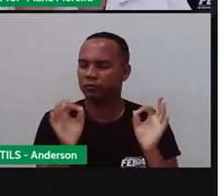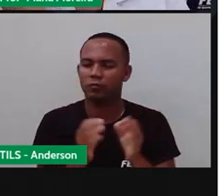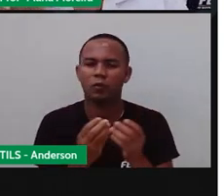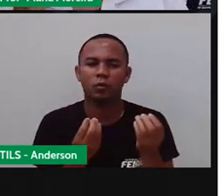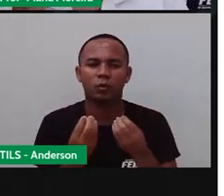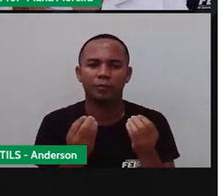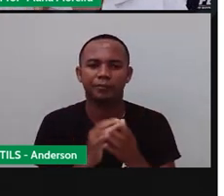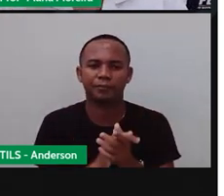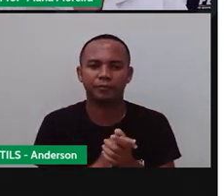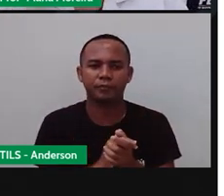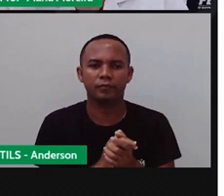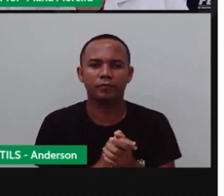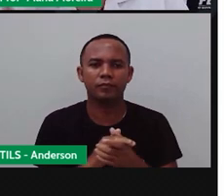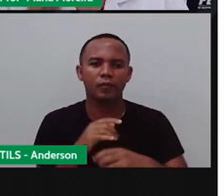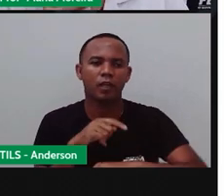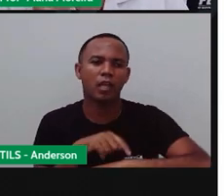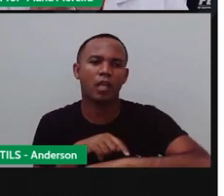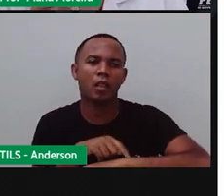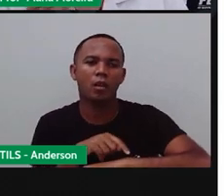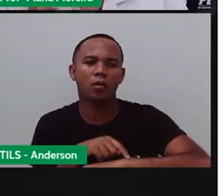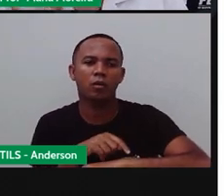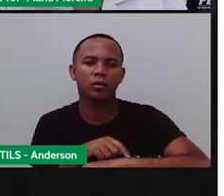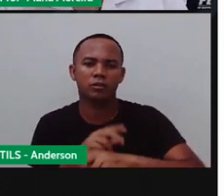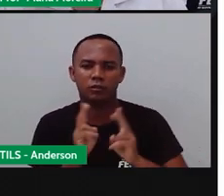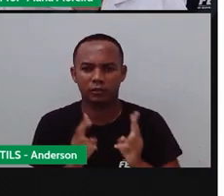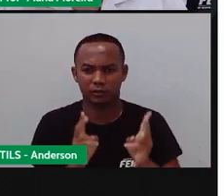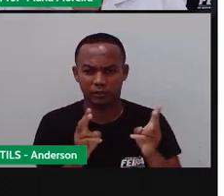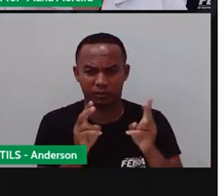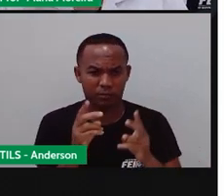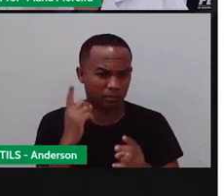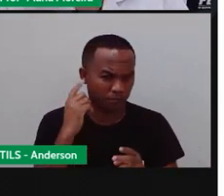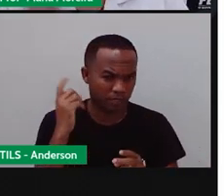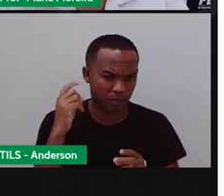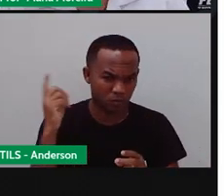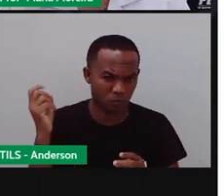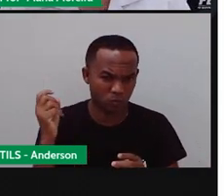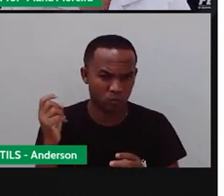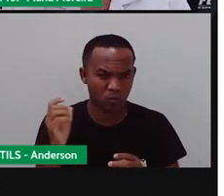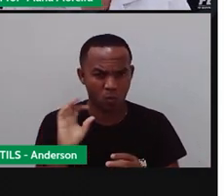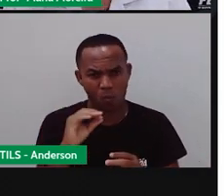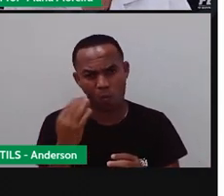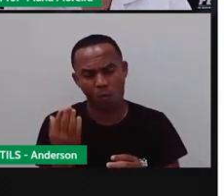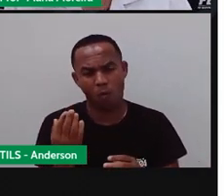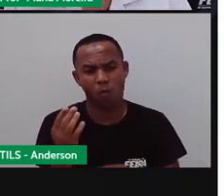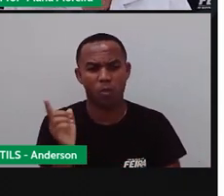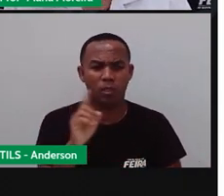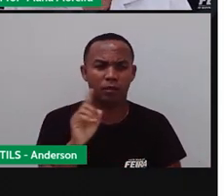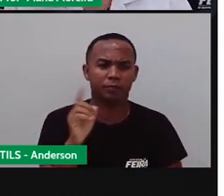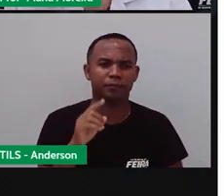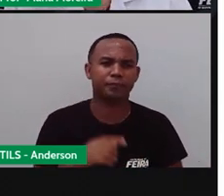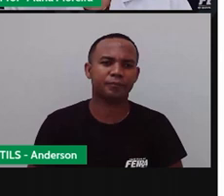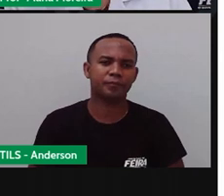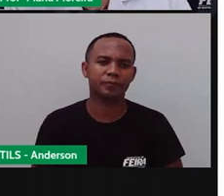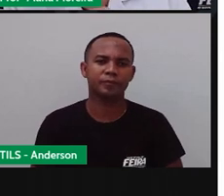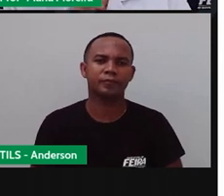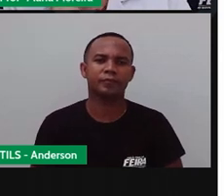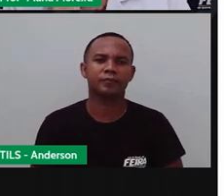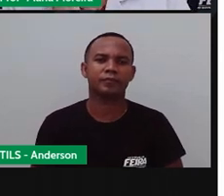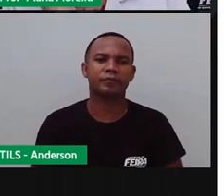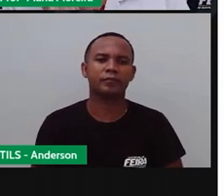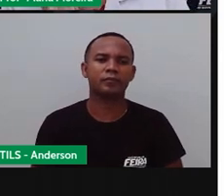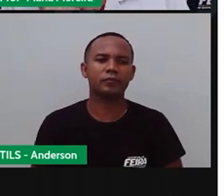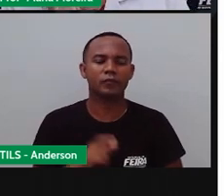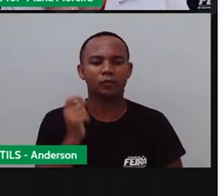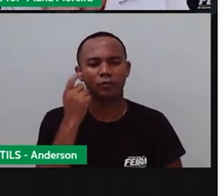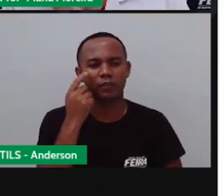o relógio? Ele sempre faz esse barulho tic-tac. Lembra? Já assistiu um Peter Pan? Pois é. Esse